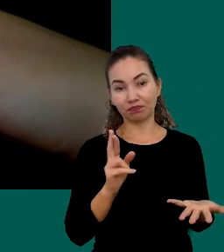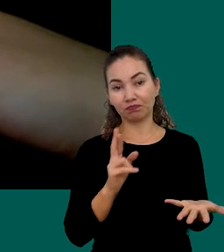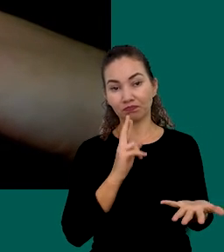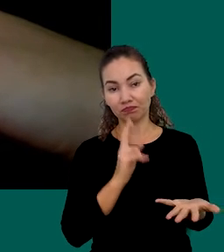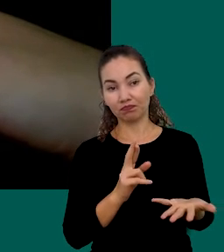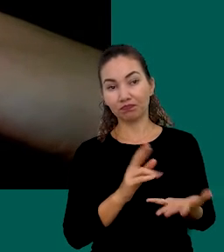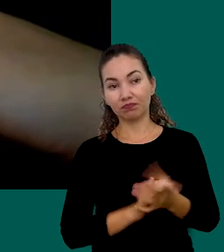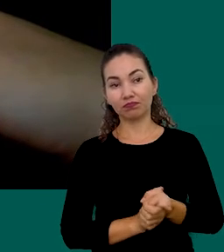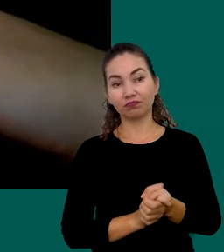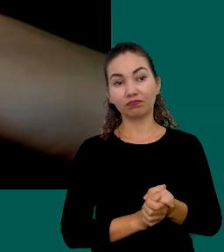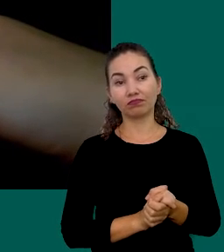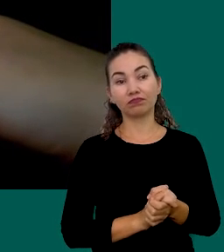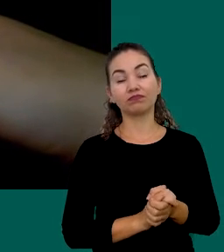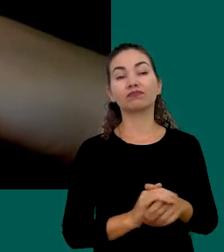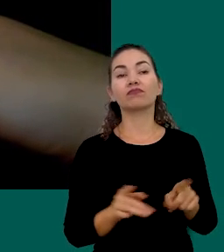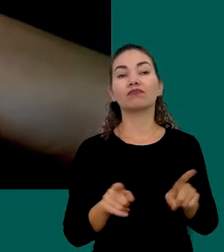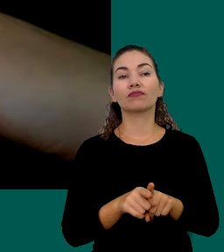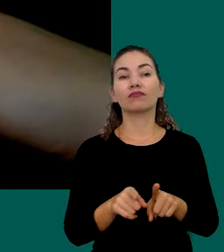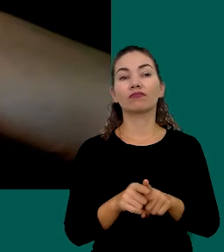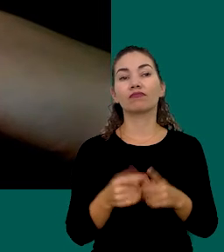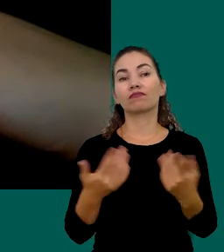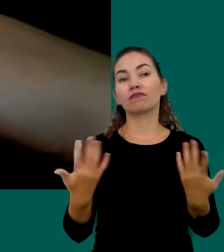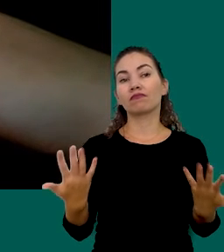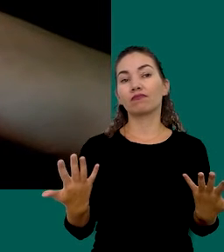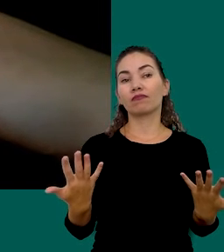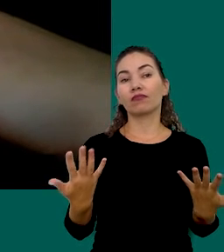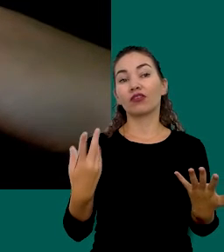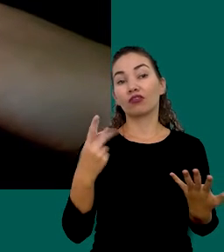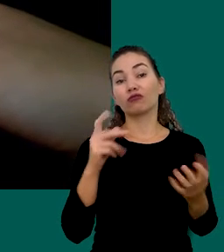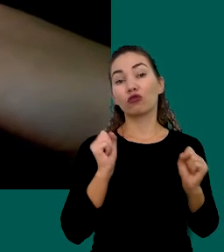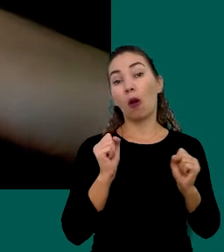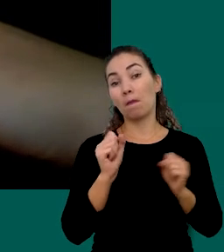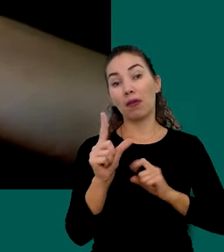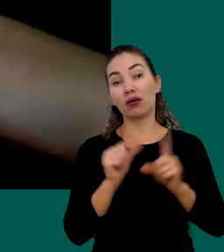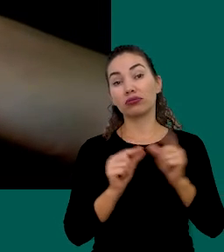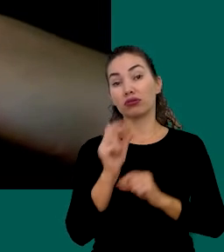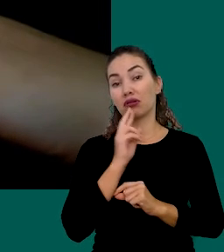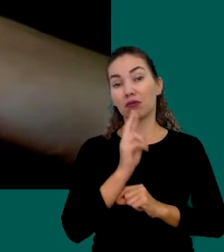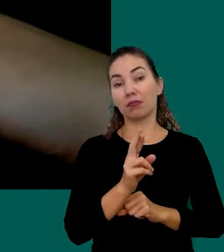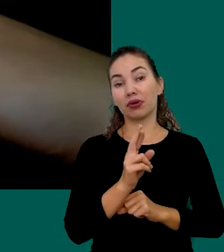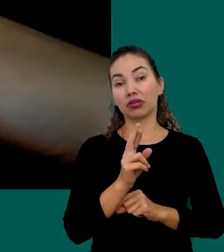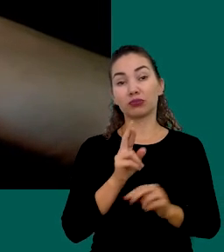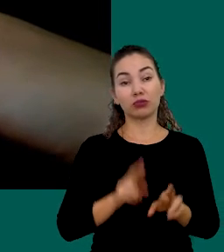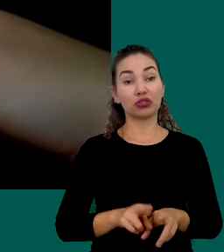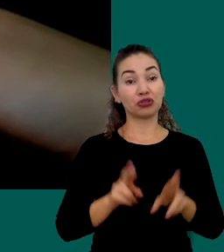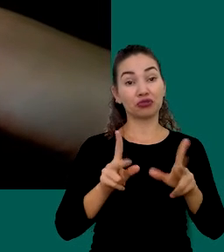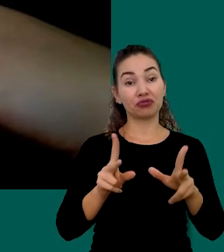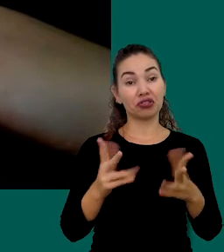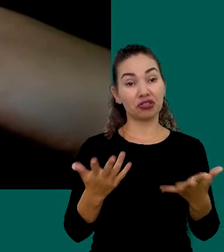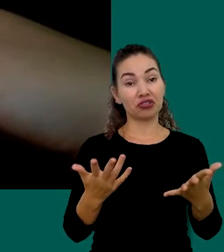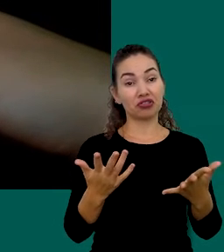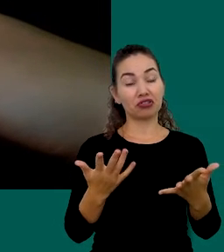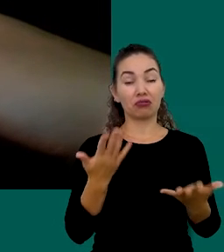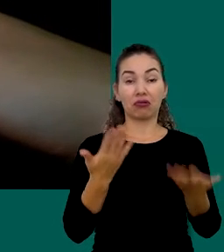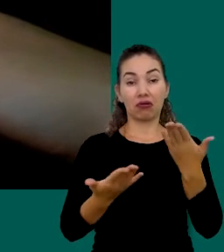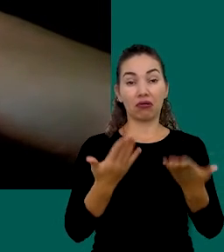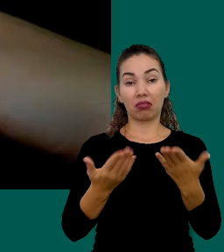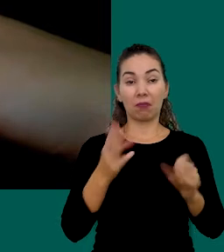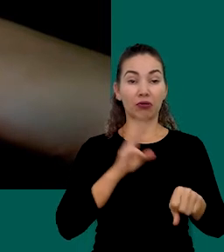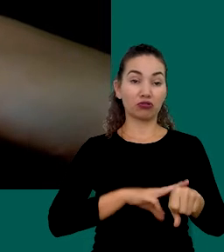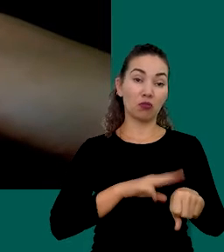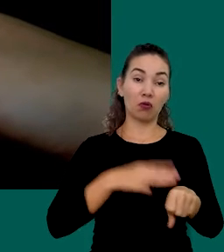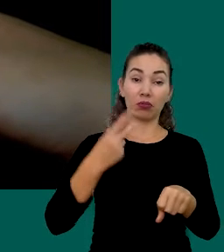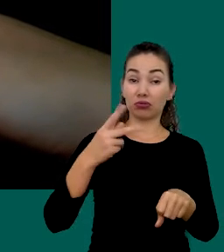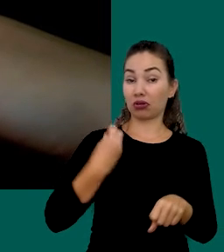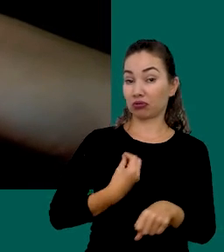Aliás Você pode Escolher Uma Resposta Diferente De acordo Com o Momento